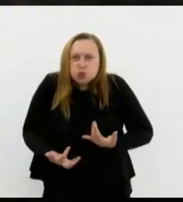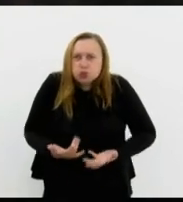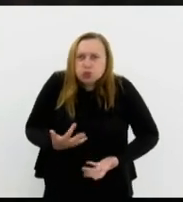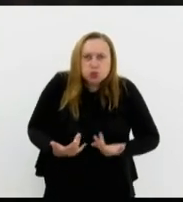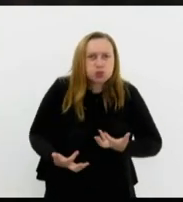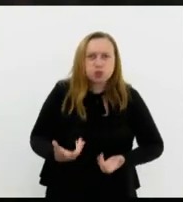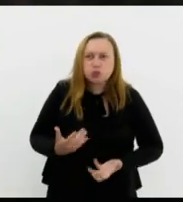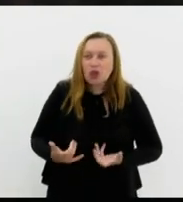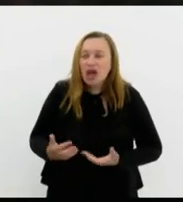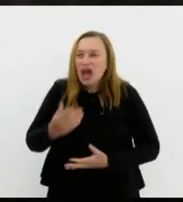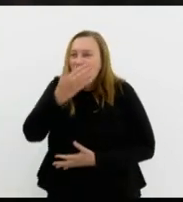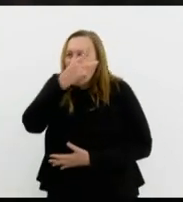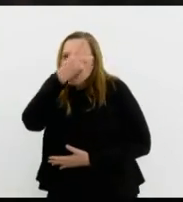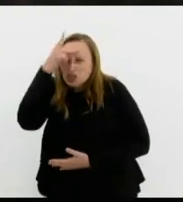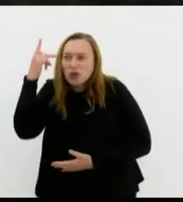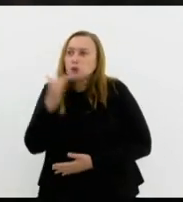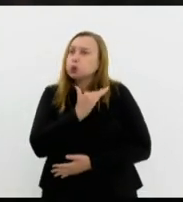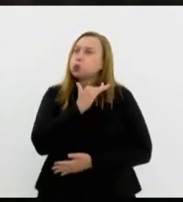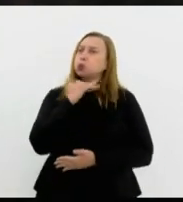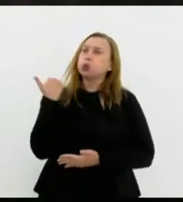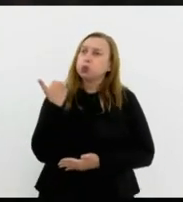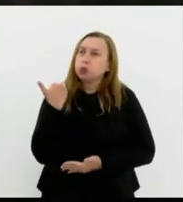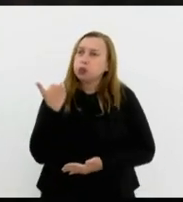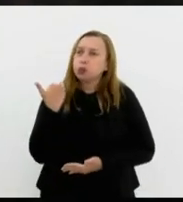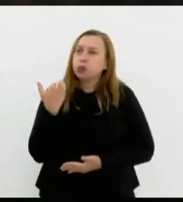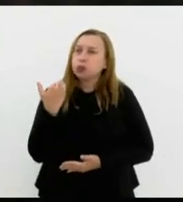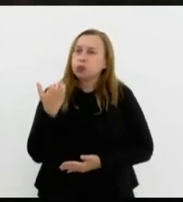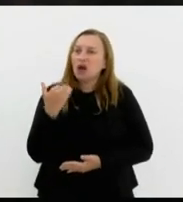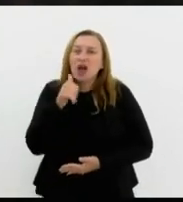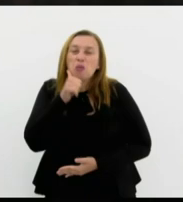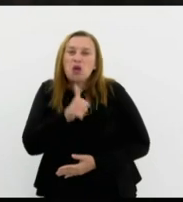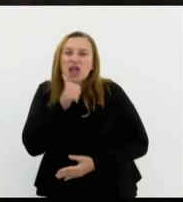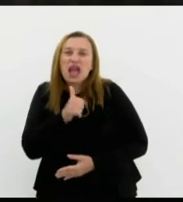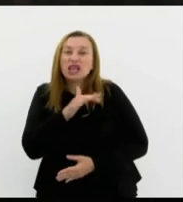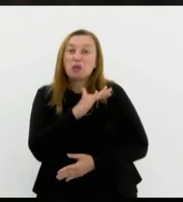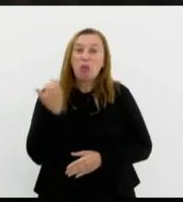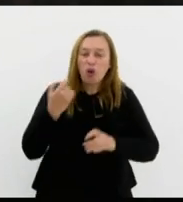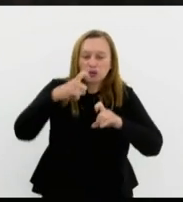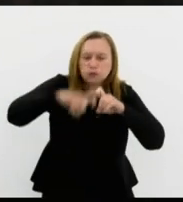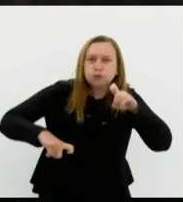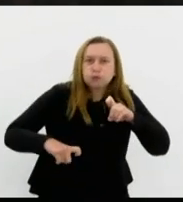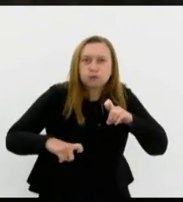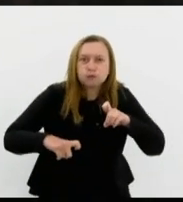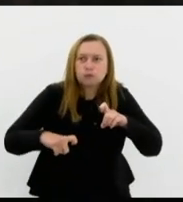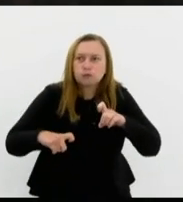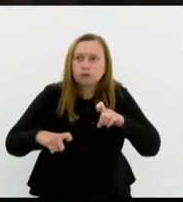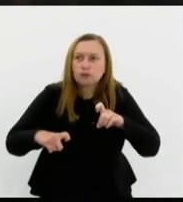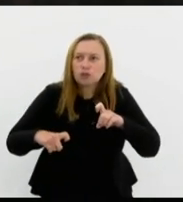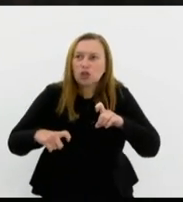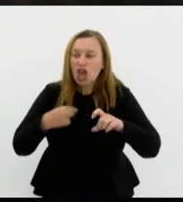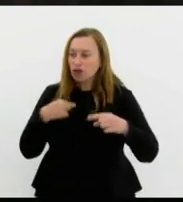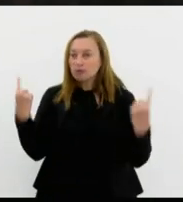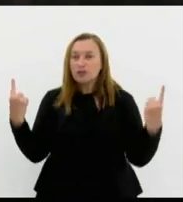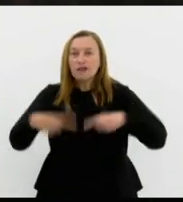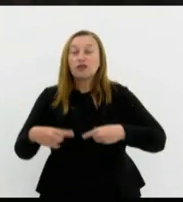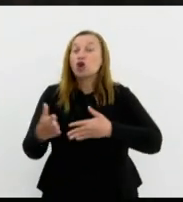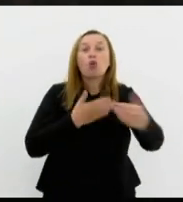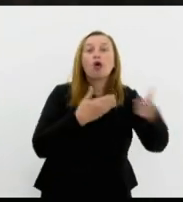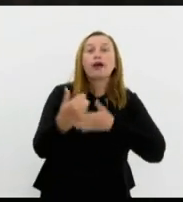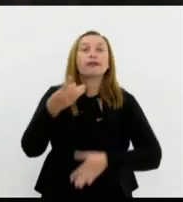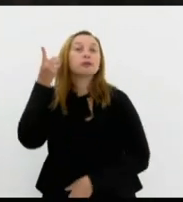degoladas mureles mortas foram estupradas eu desafio aqui qualquer